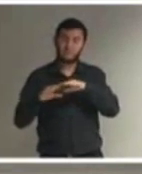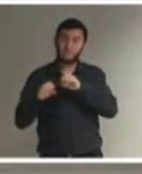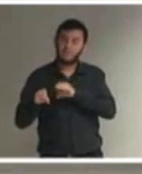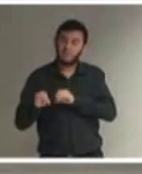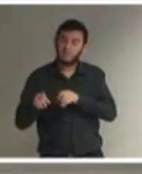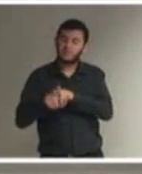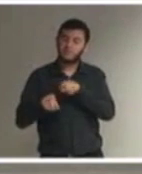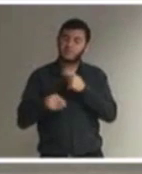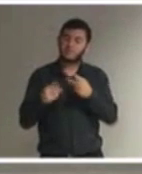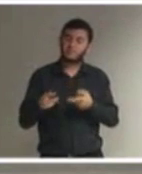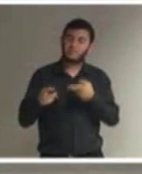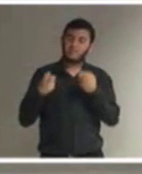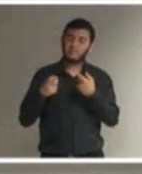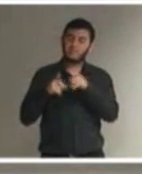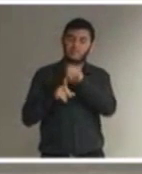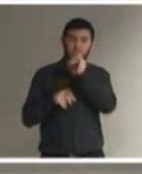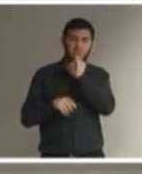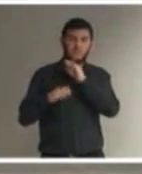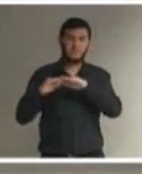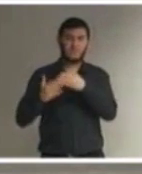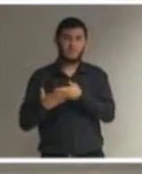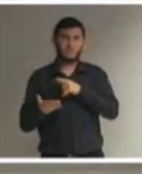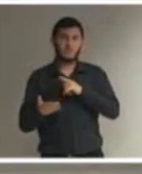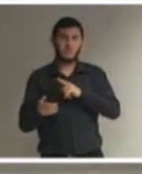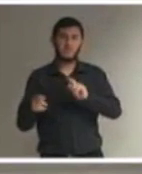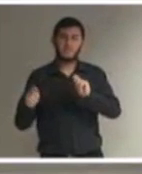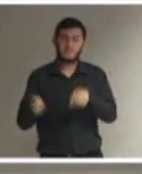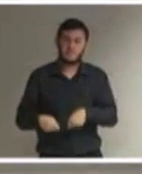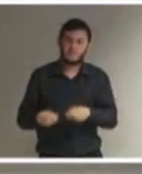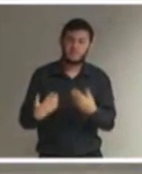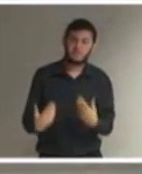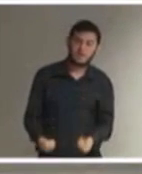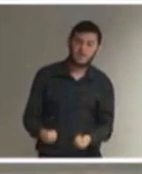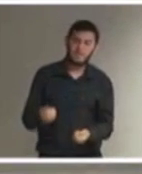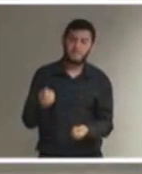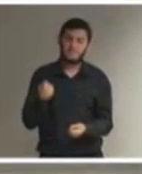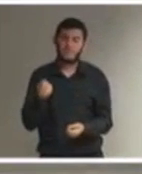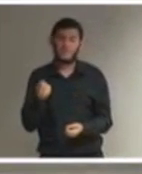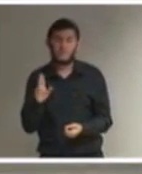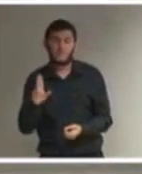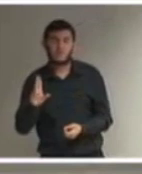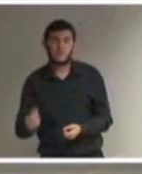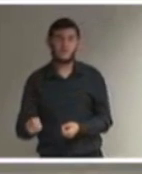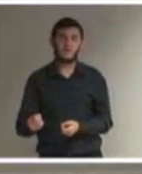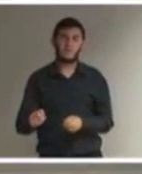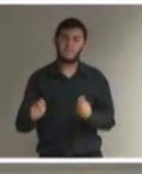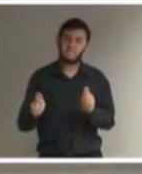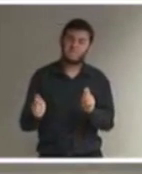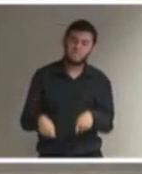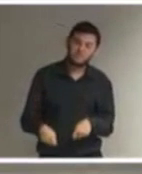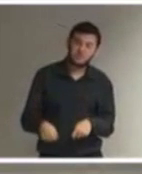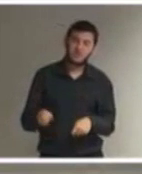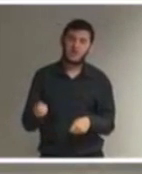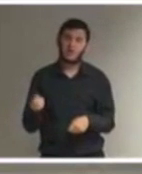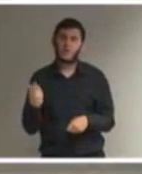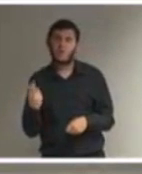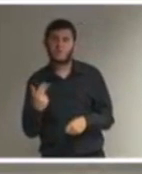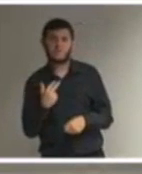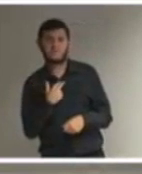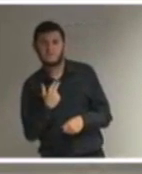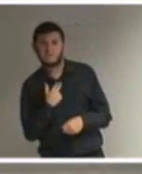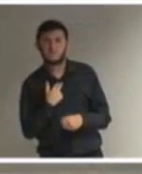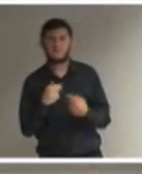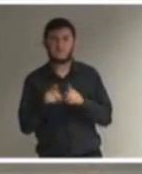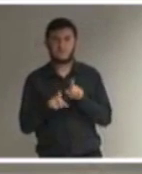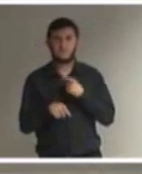pensava que as escolas tinham opção de receber ou não, que podiam estar ou não preparadas, vem a Convenção de Salamanca